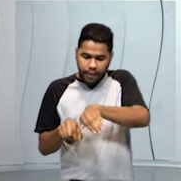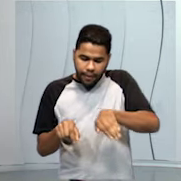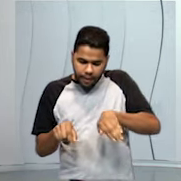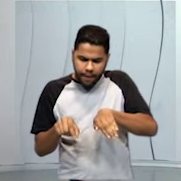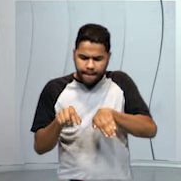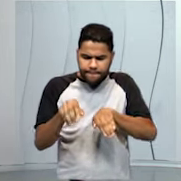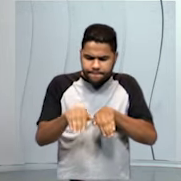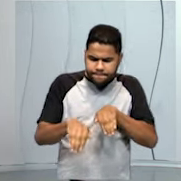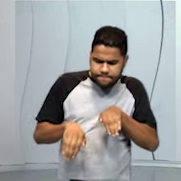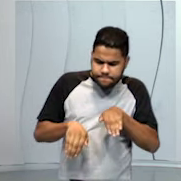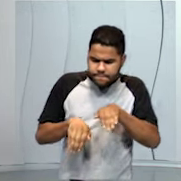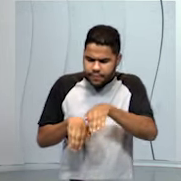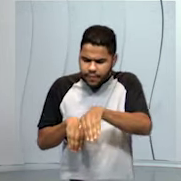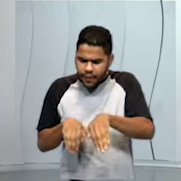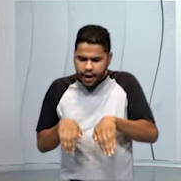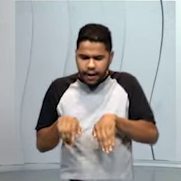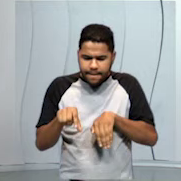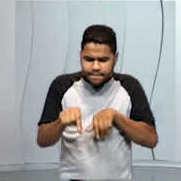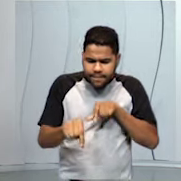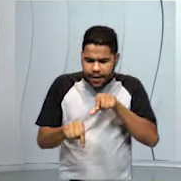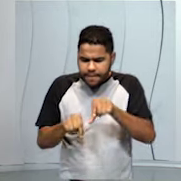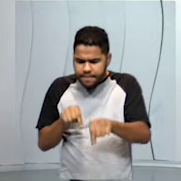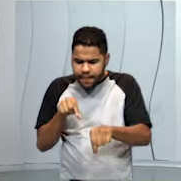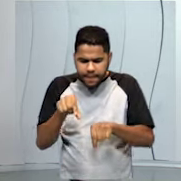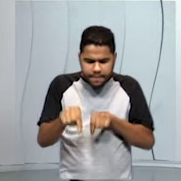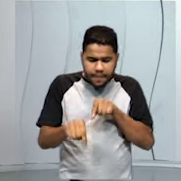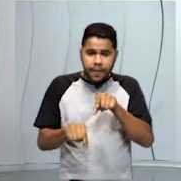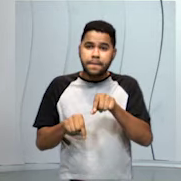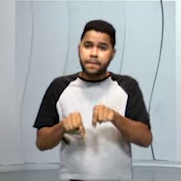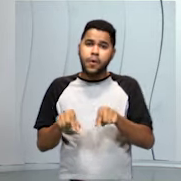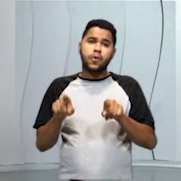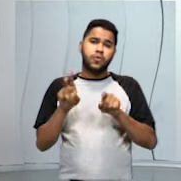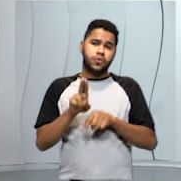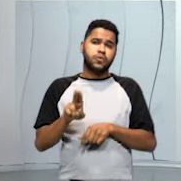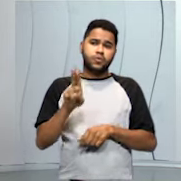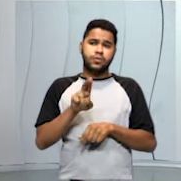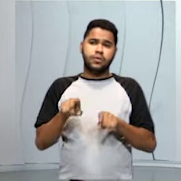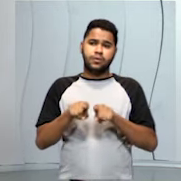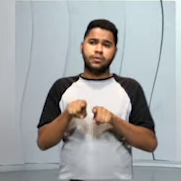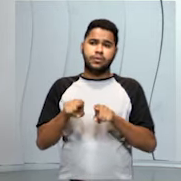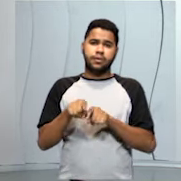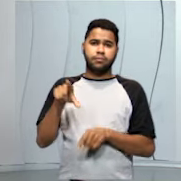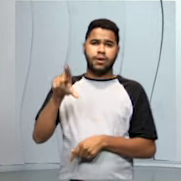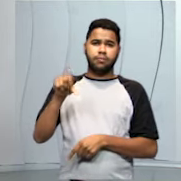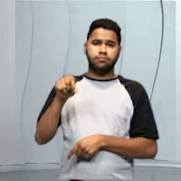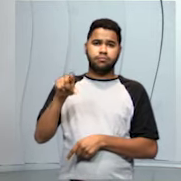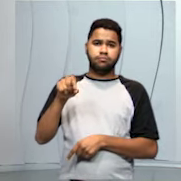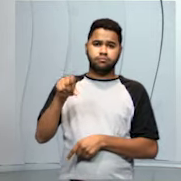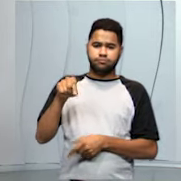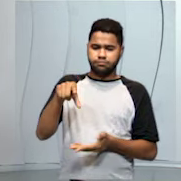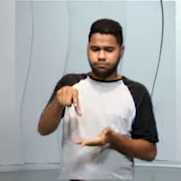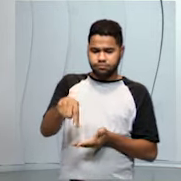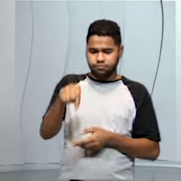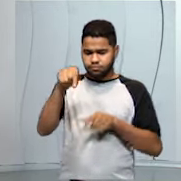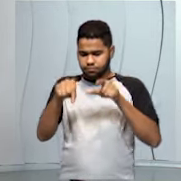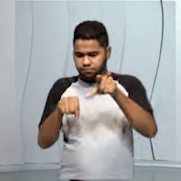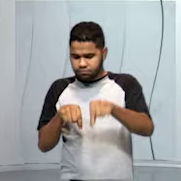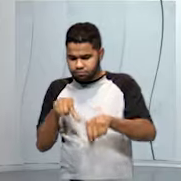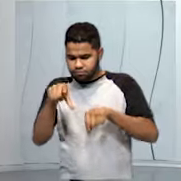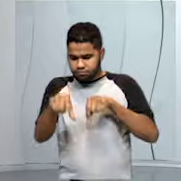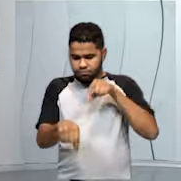um ali com o movimento de pinça dos nossos dedos. Pode ser usada uma pinça também para o processo de catação.